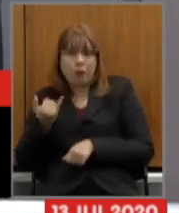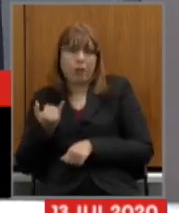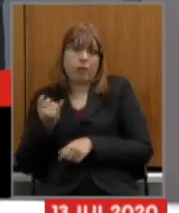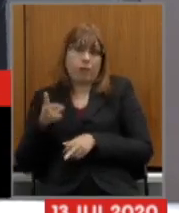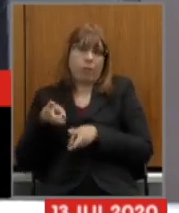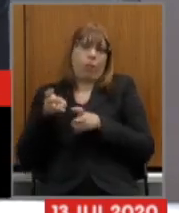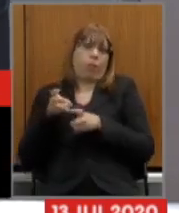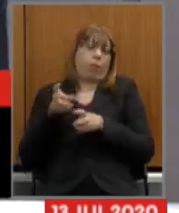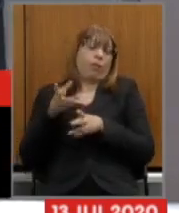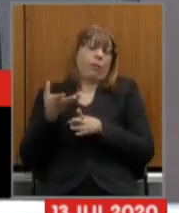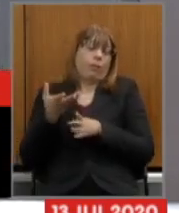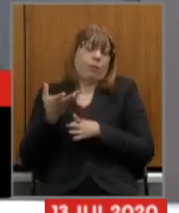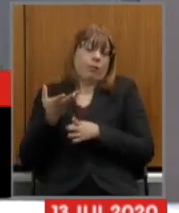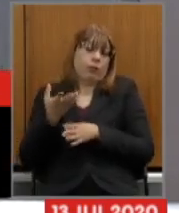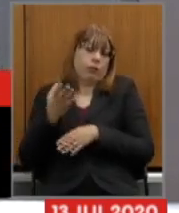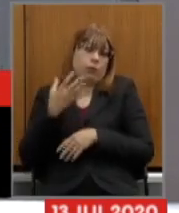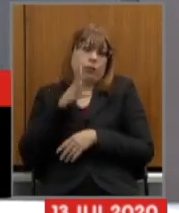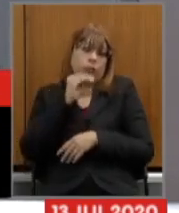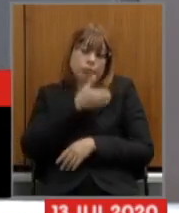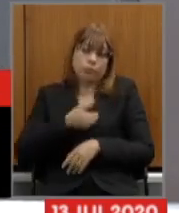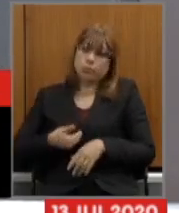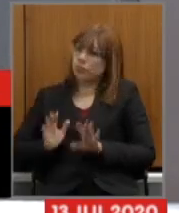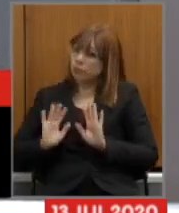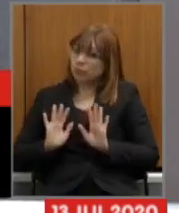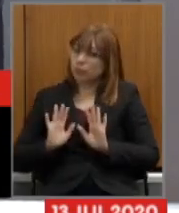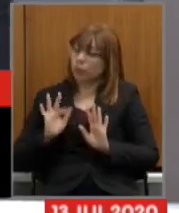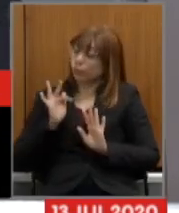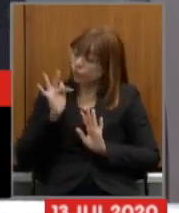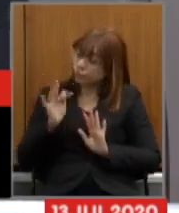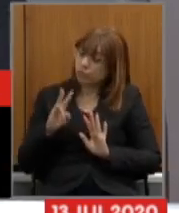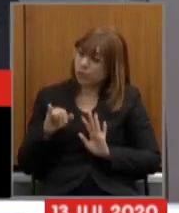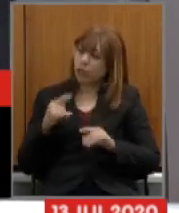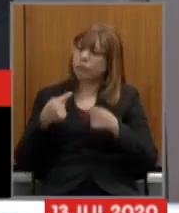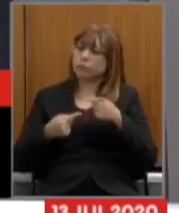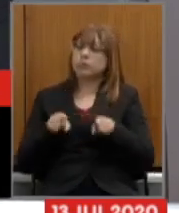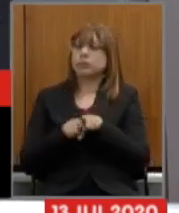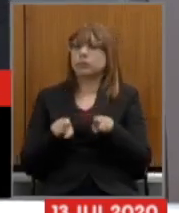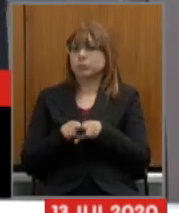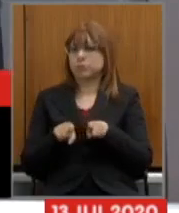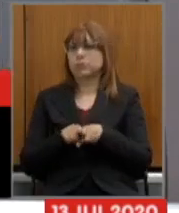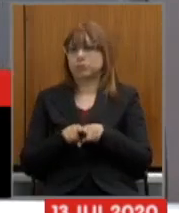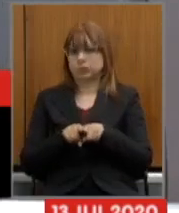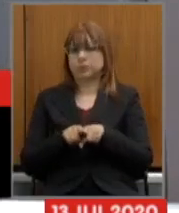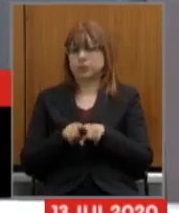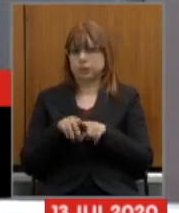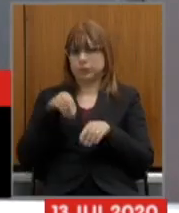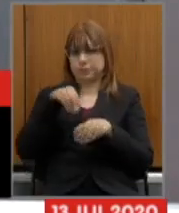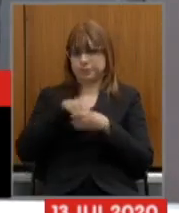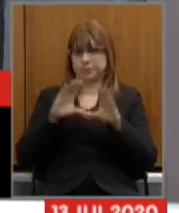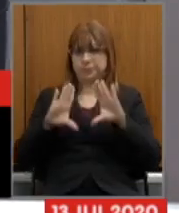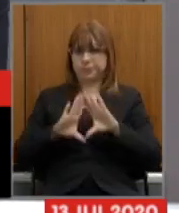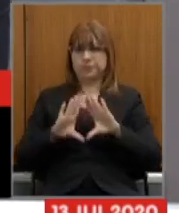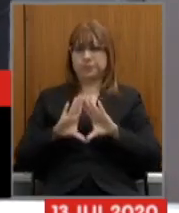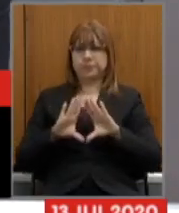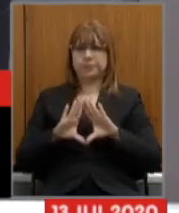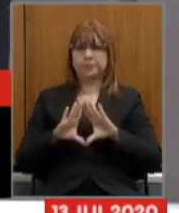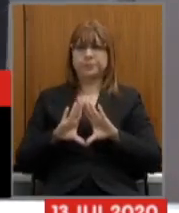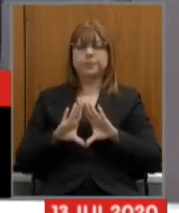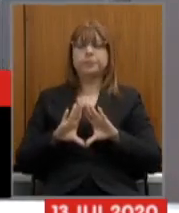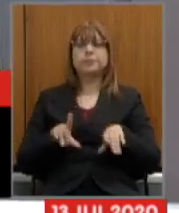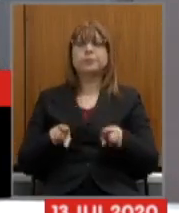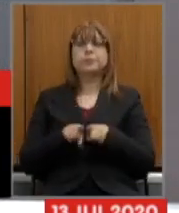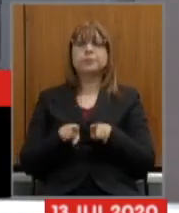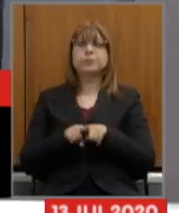sendo discutidas pelo governo do estado e em tempo serão discutidas aqui também na Assembleia Legislativa sobre a